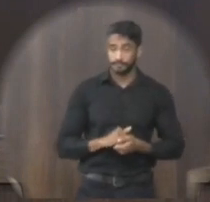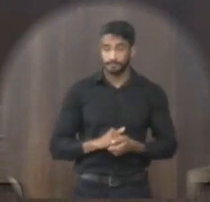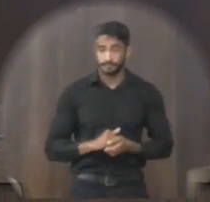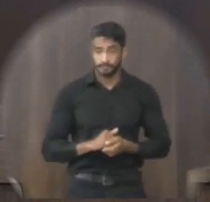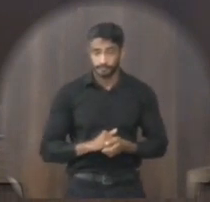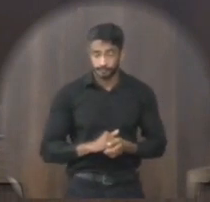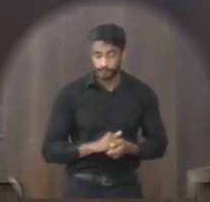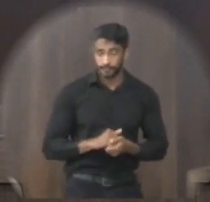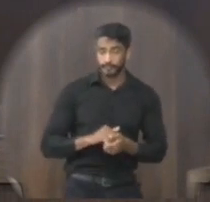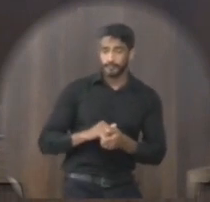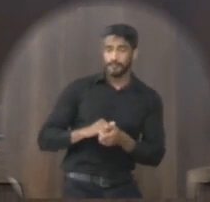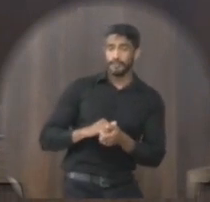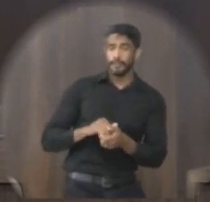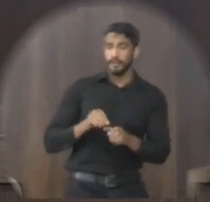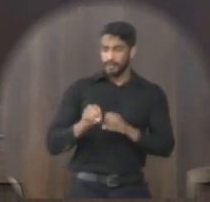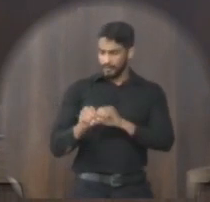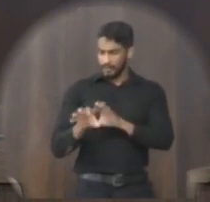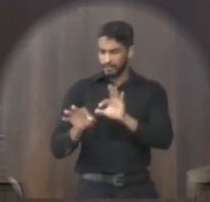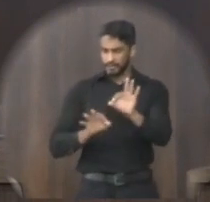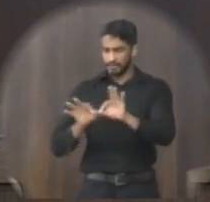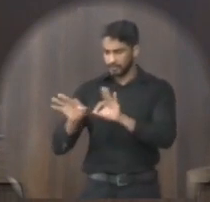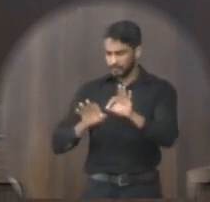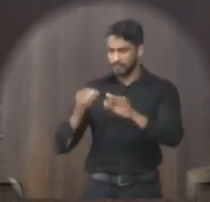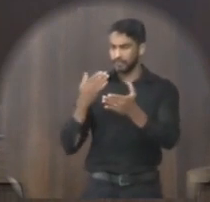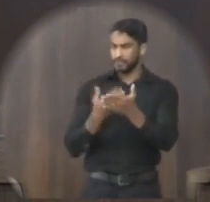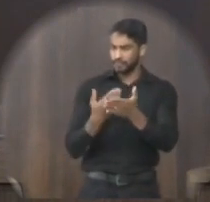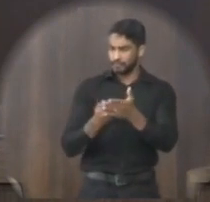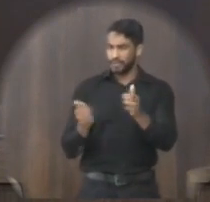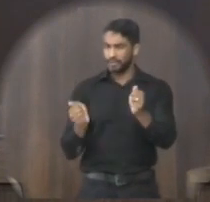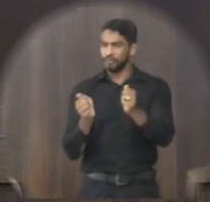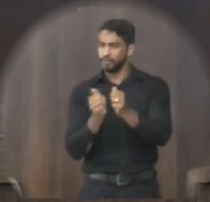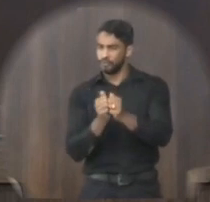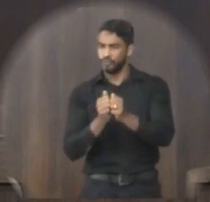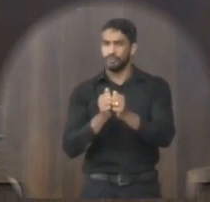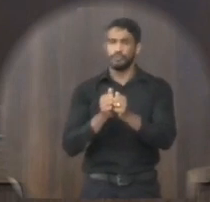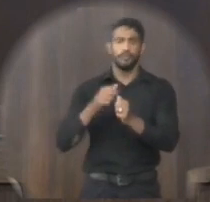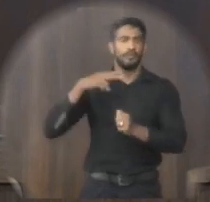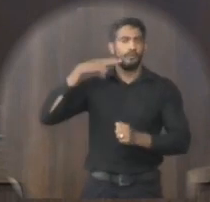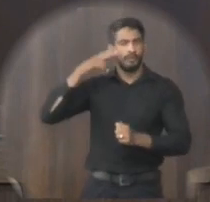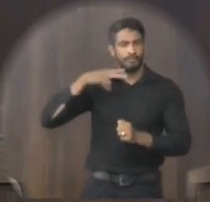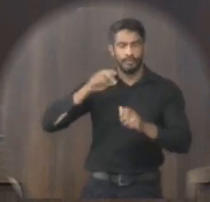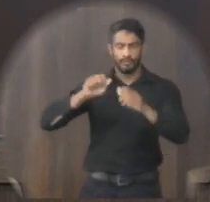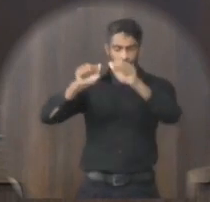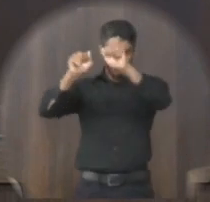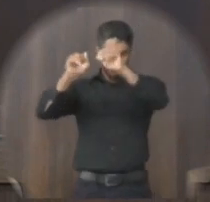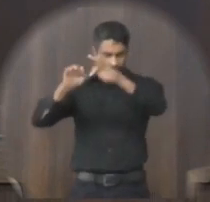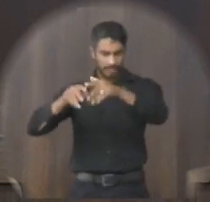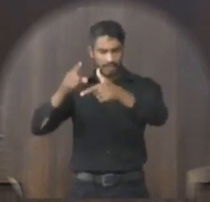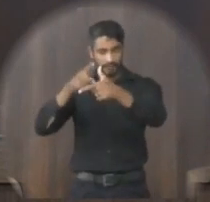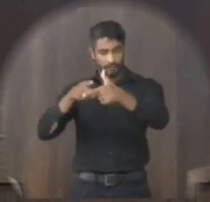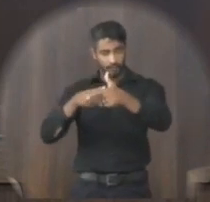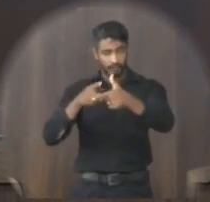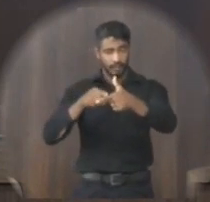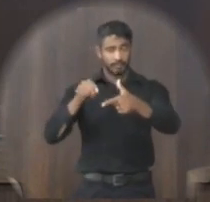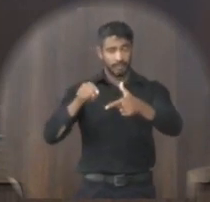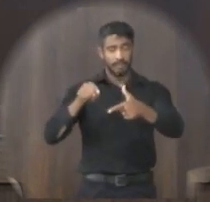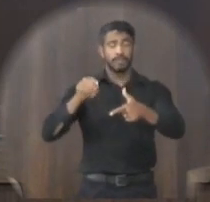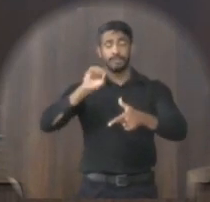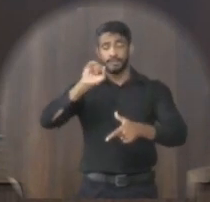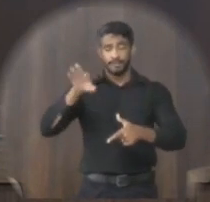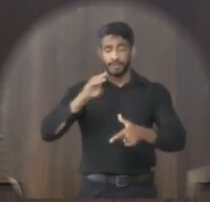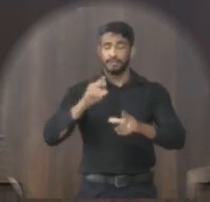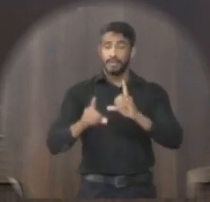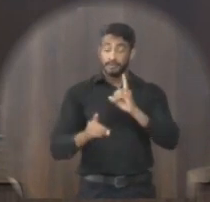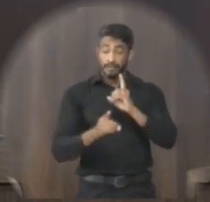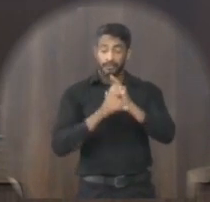educadores já estão se organizando e estudando juntamente com essa vereadora que subscreve a situação em Janaúba e devem cobrar